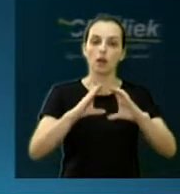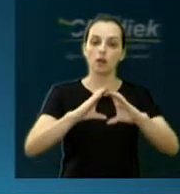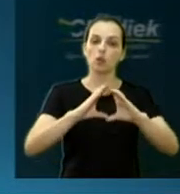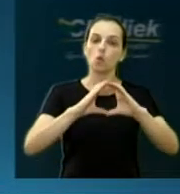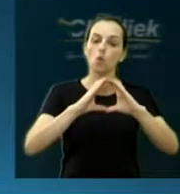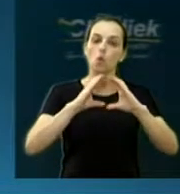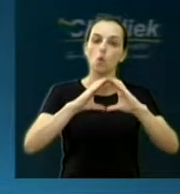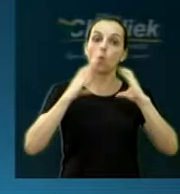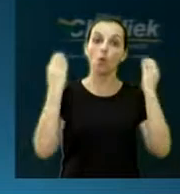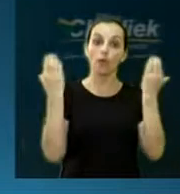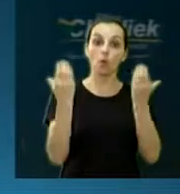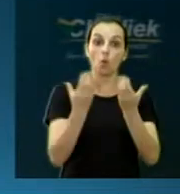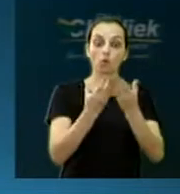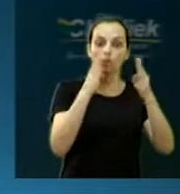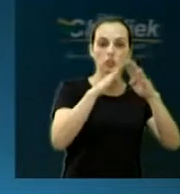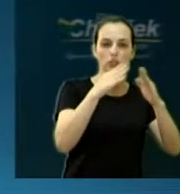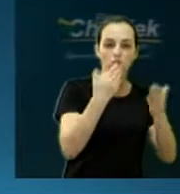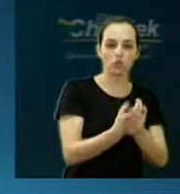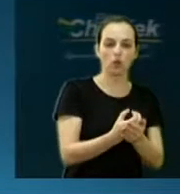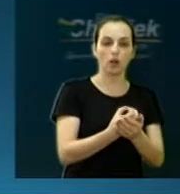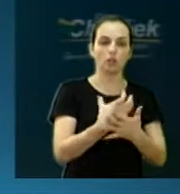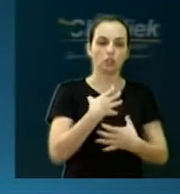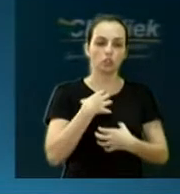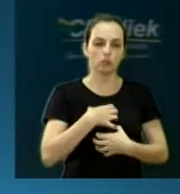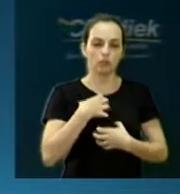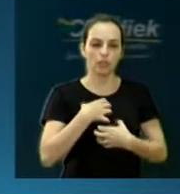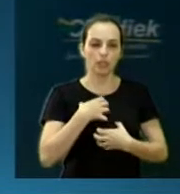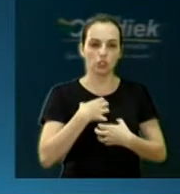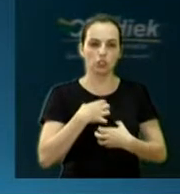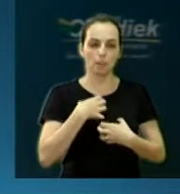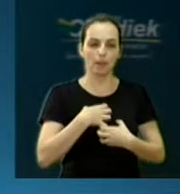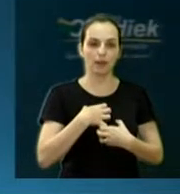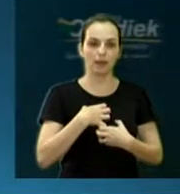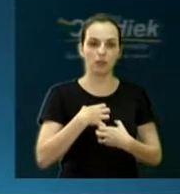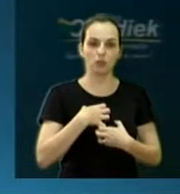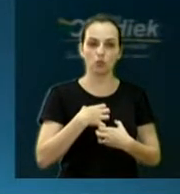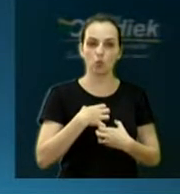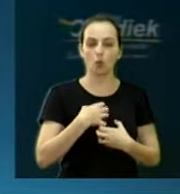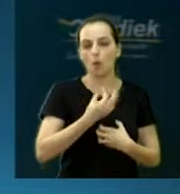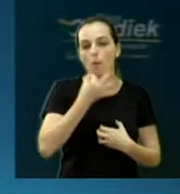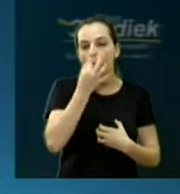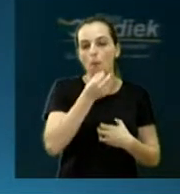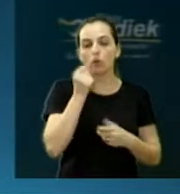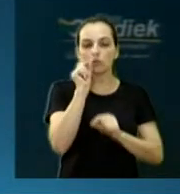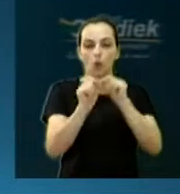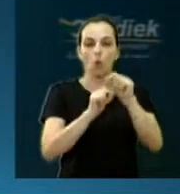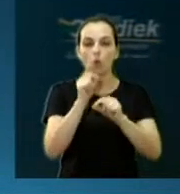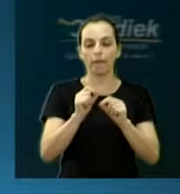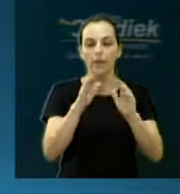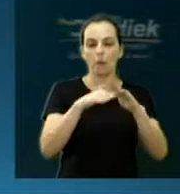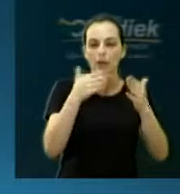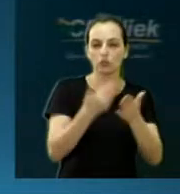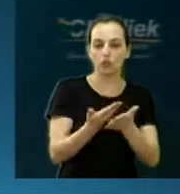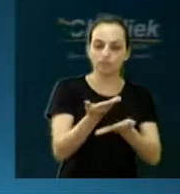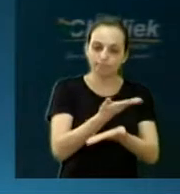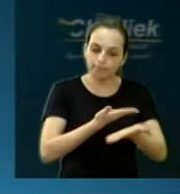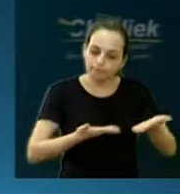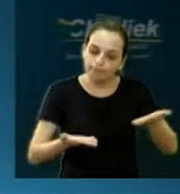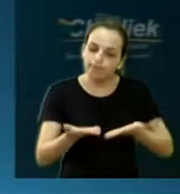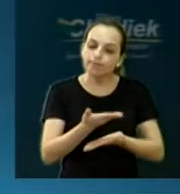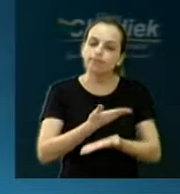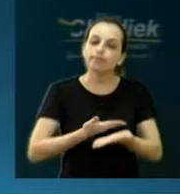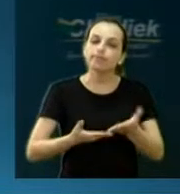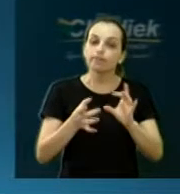Sentimento. Essa Escola do Sentimento propõe aí uma escola mais participativa, mais envolvente, mais aberta.